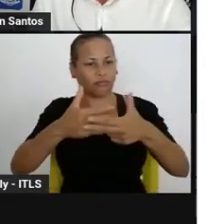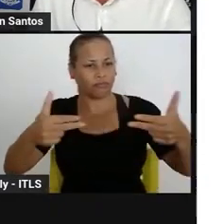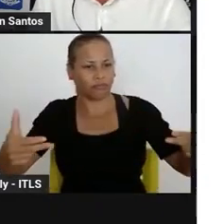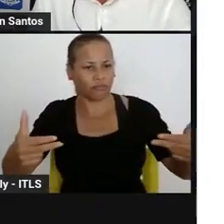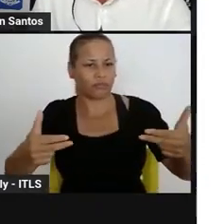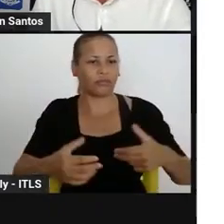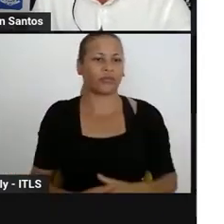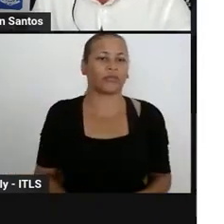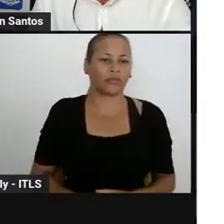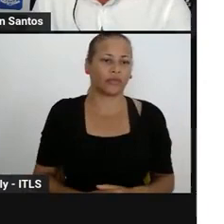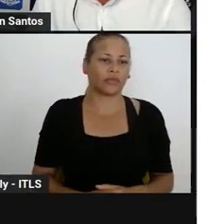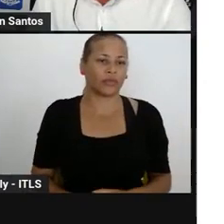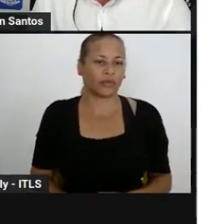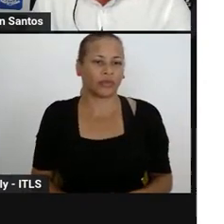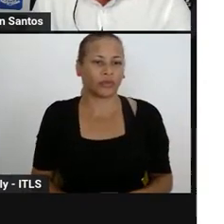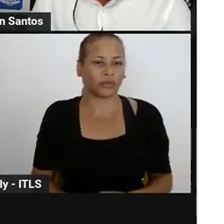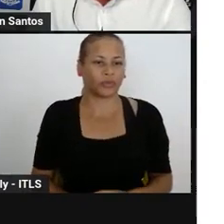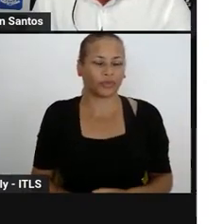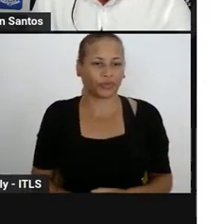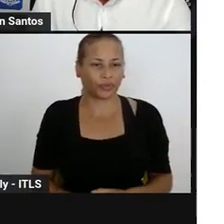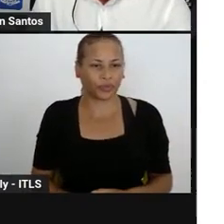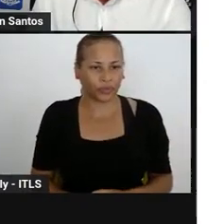escrita colaborativa online,